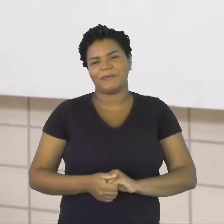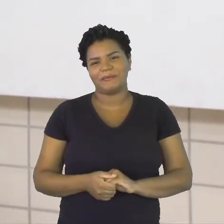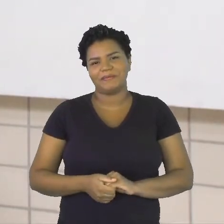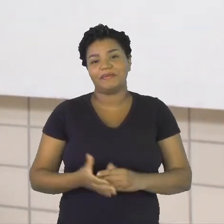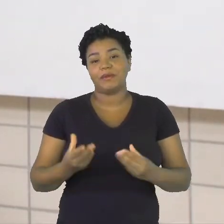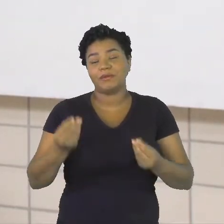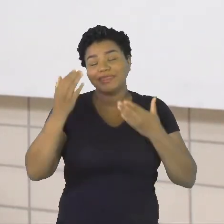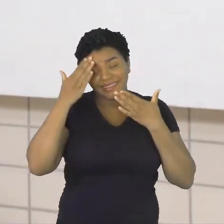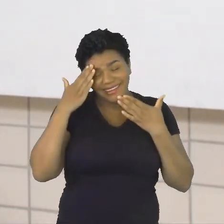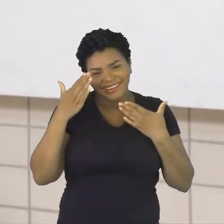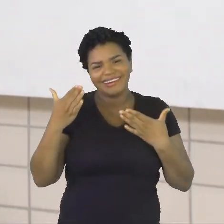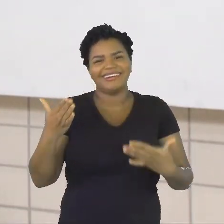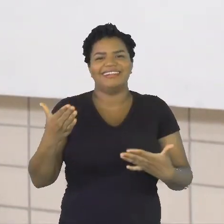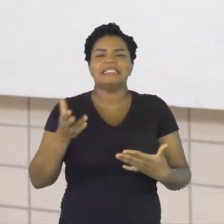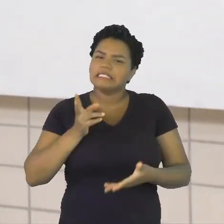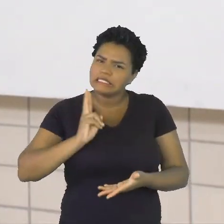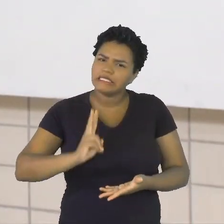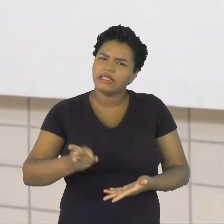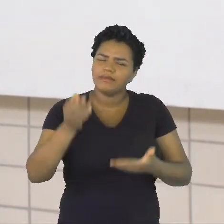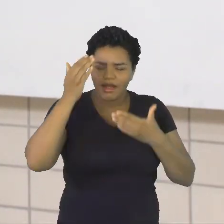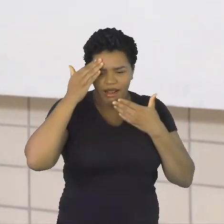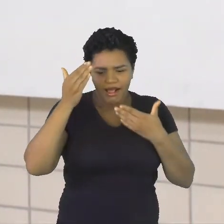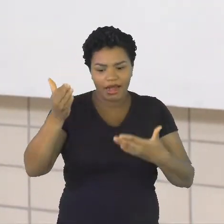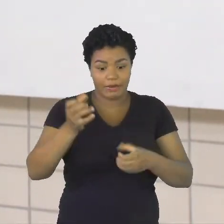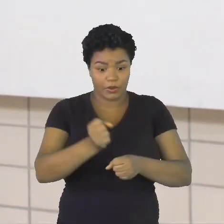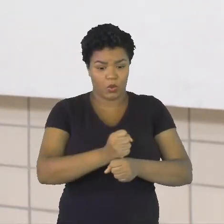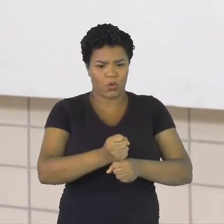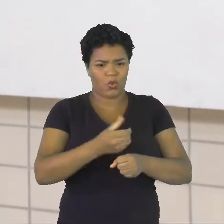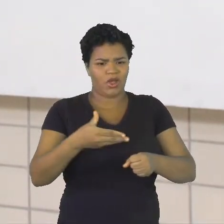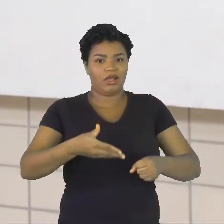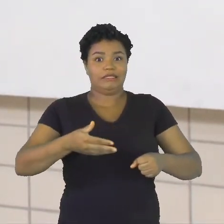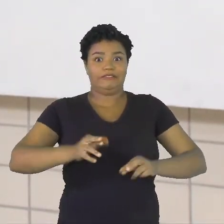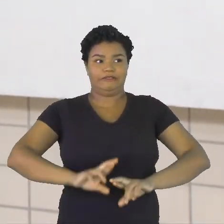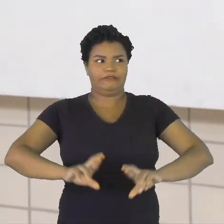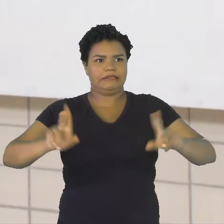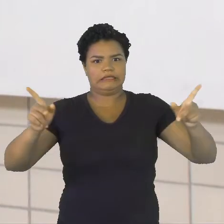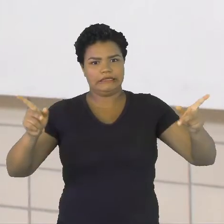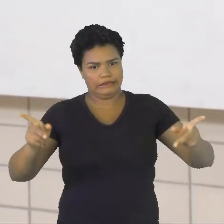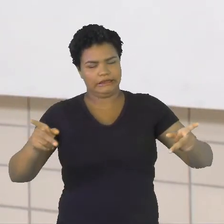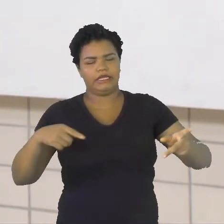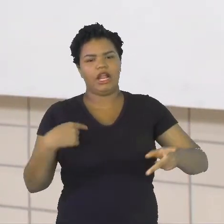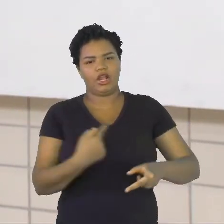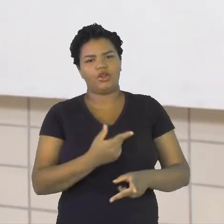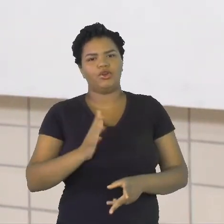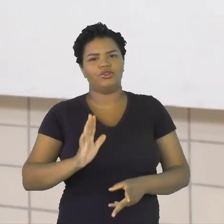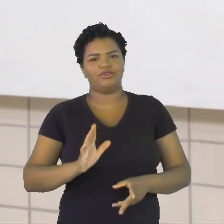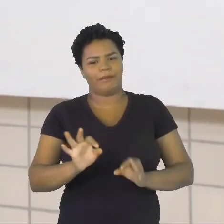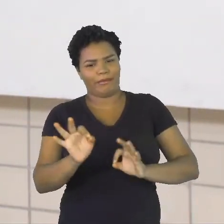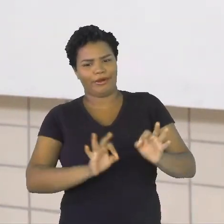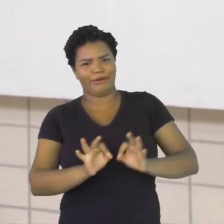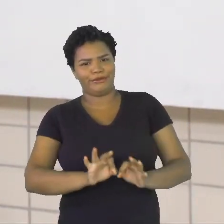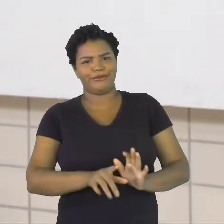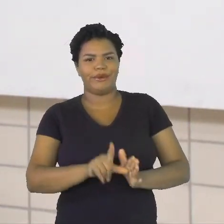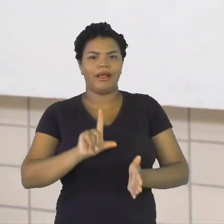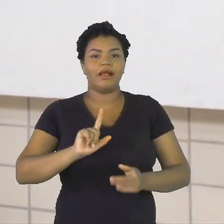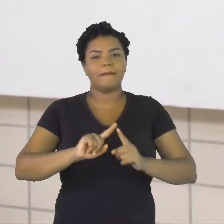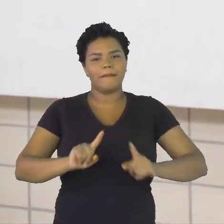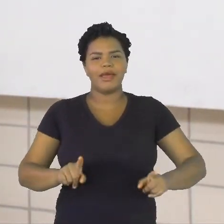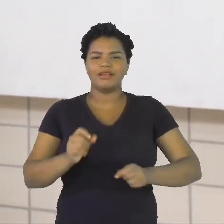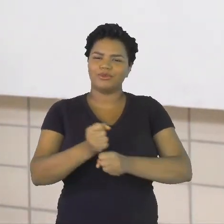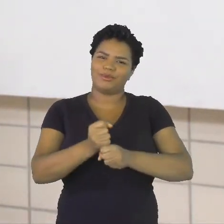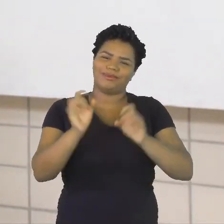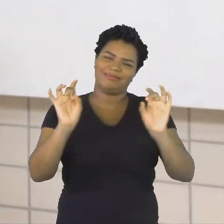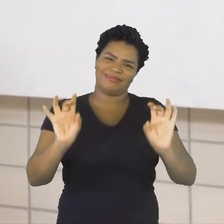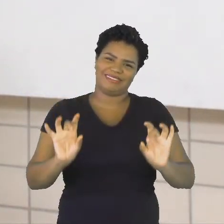gratidão. gente precisa ser grato, apesar desse ano ter sido diferente do que nós havíamos planejado. Foi um ano especial, nós